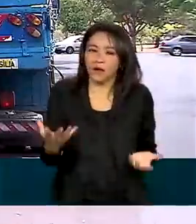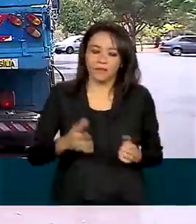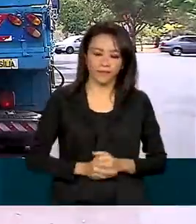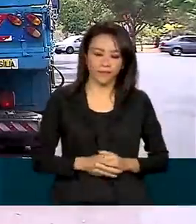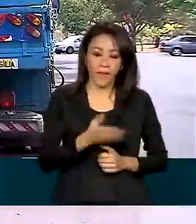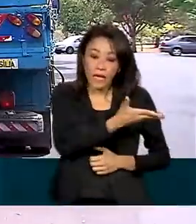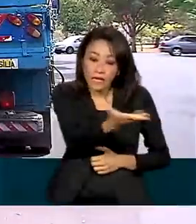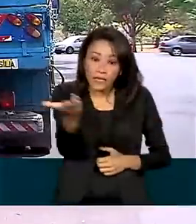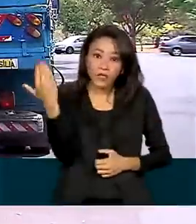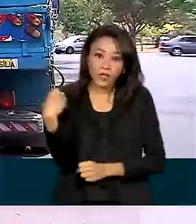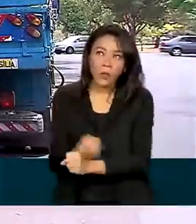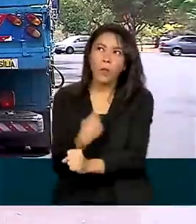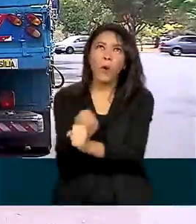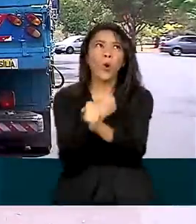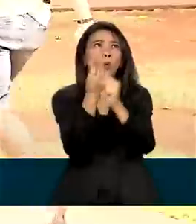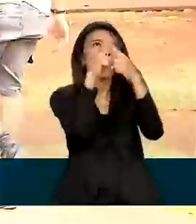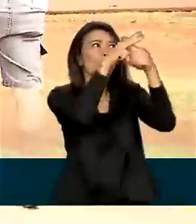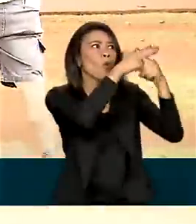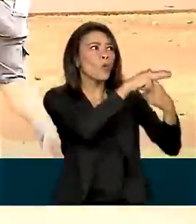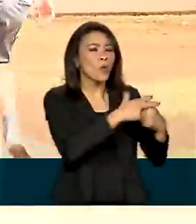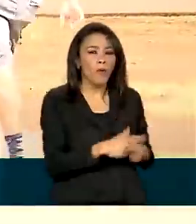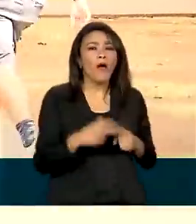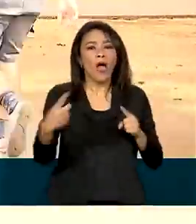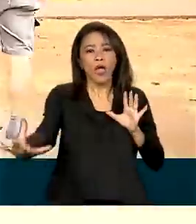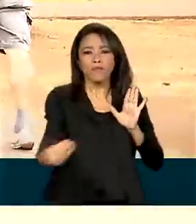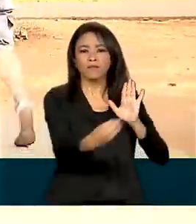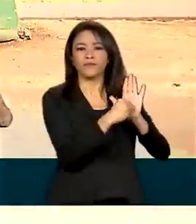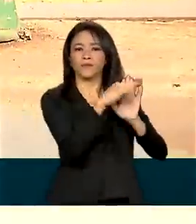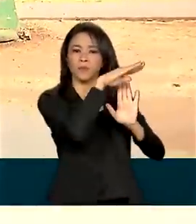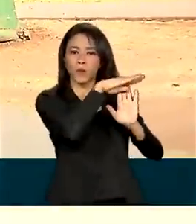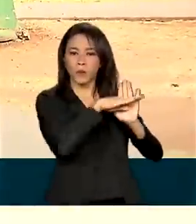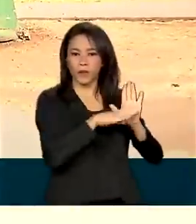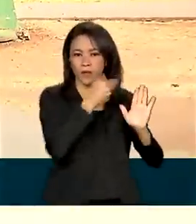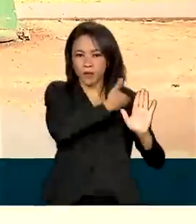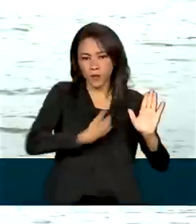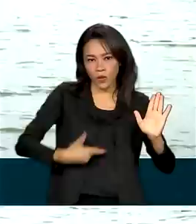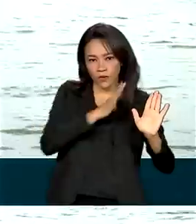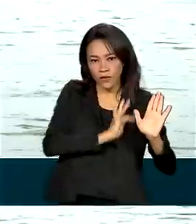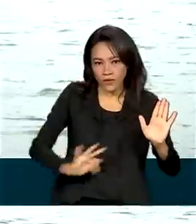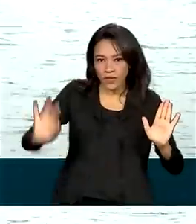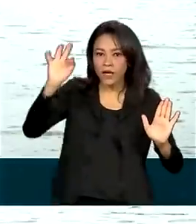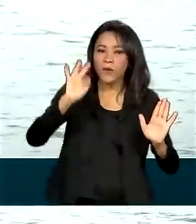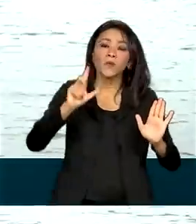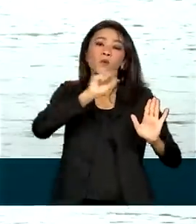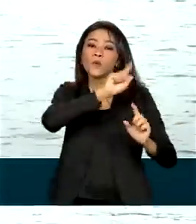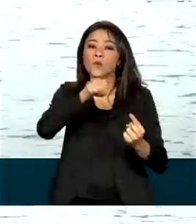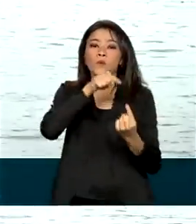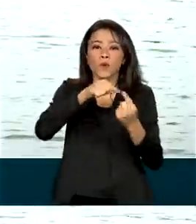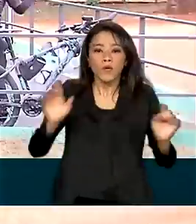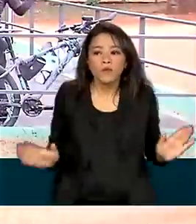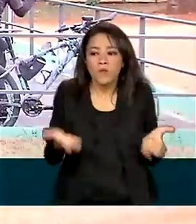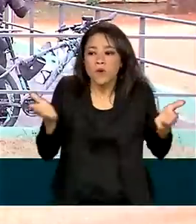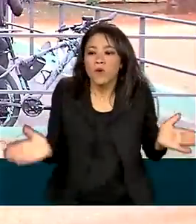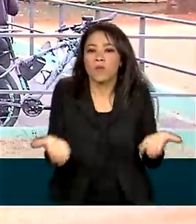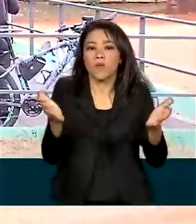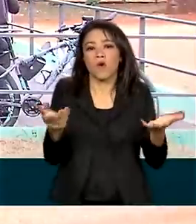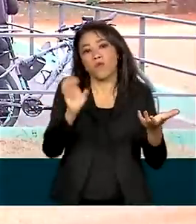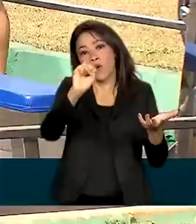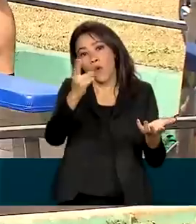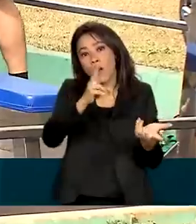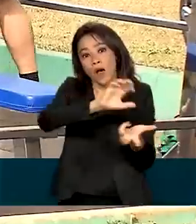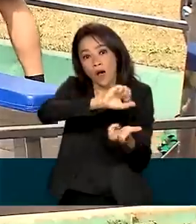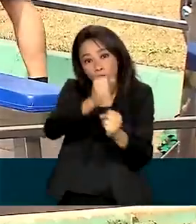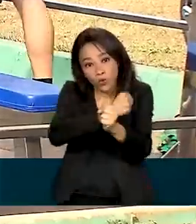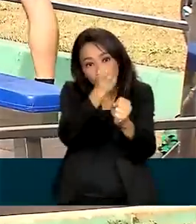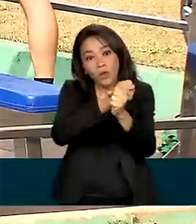Essas obras fazem parte do programa Estação Cidadania do Governo Federal, que promove a construção ou adaptação